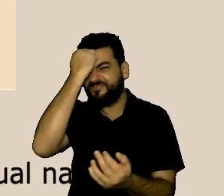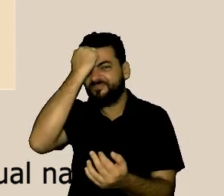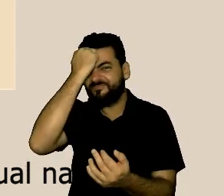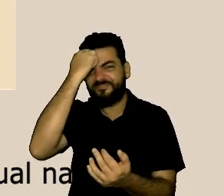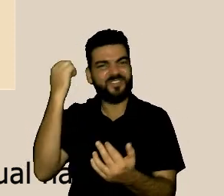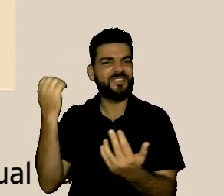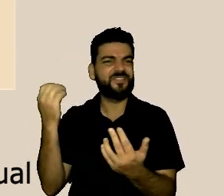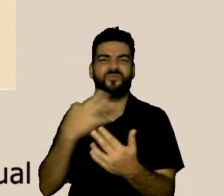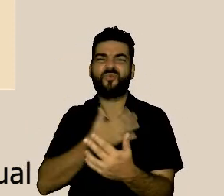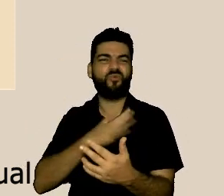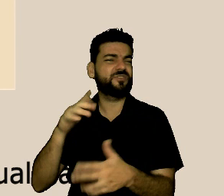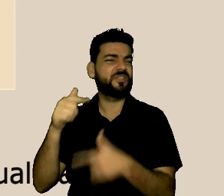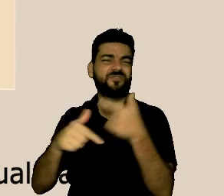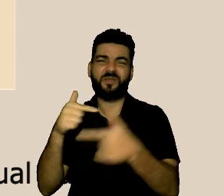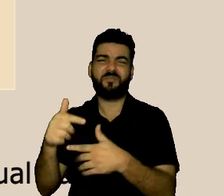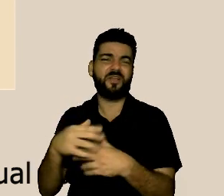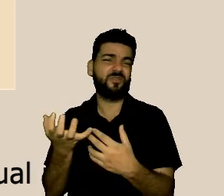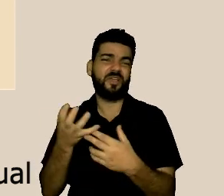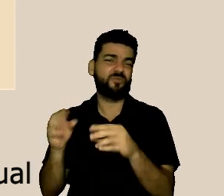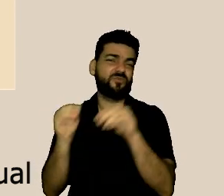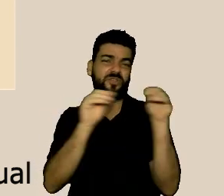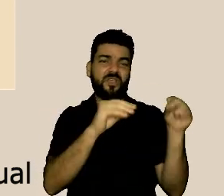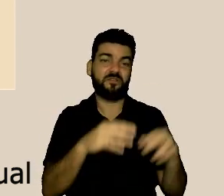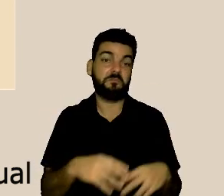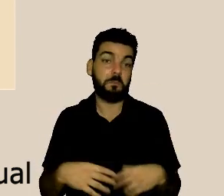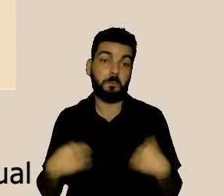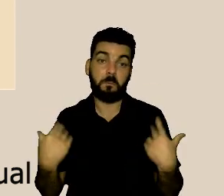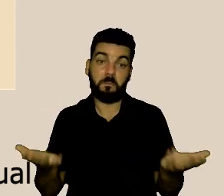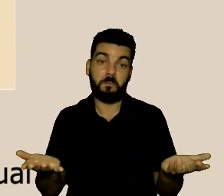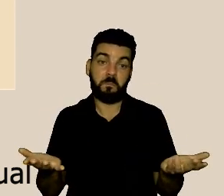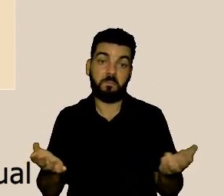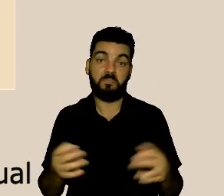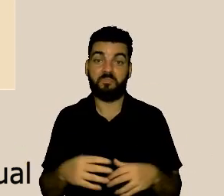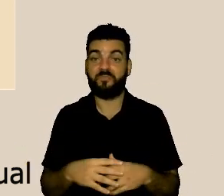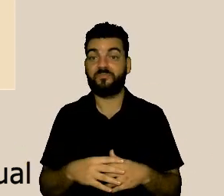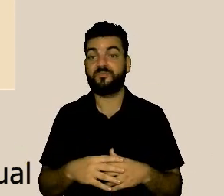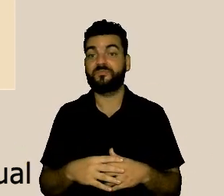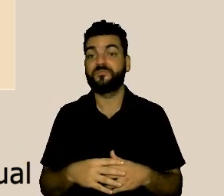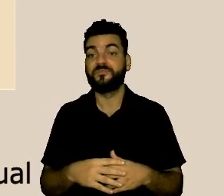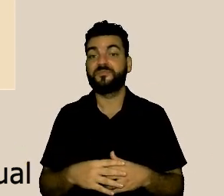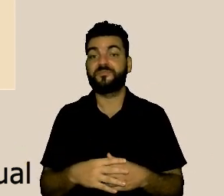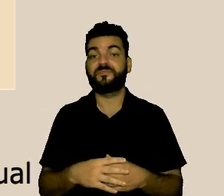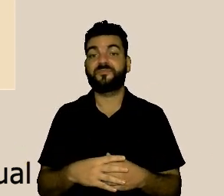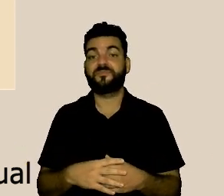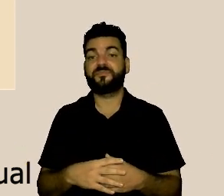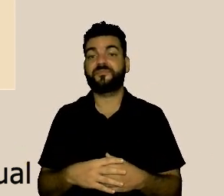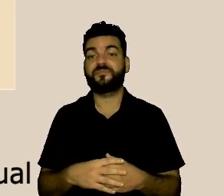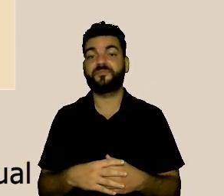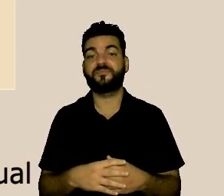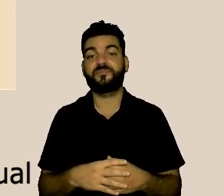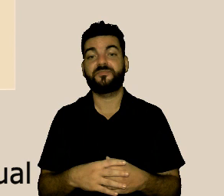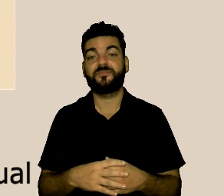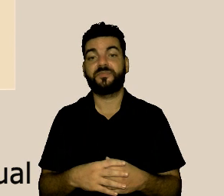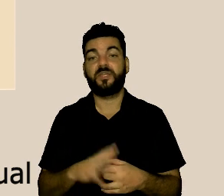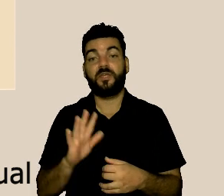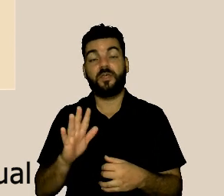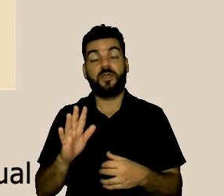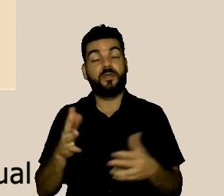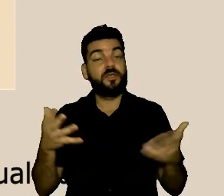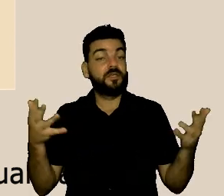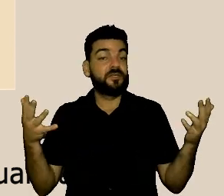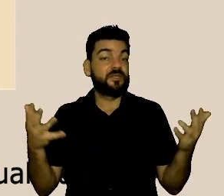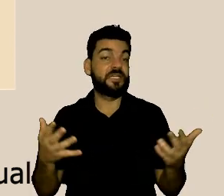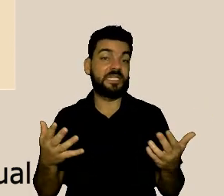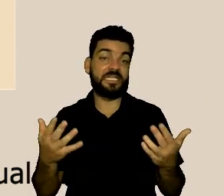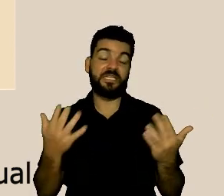não correspondem né a justiça não correspondem mas a gente trata muito aqui do enfrentamento de